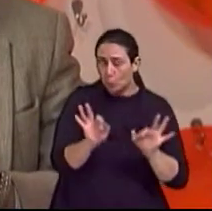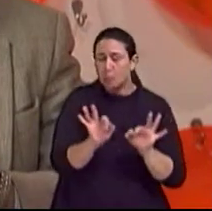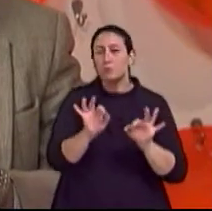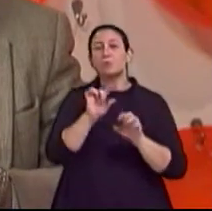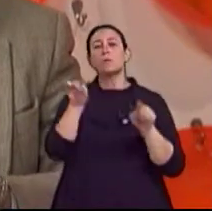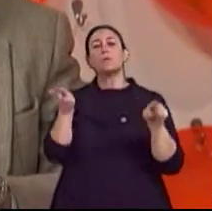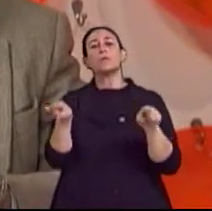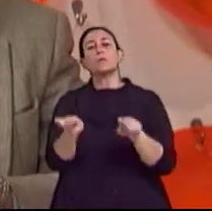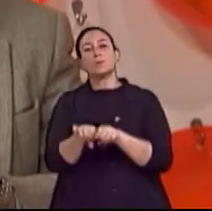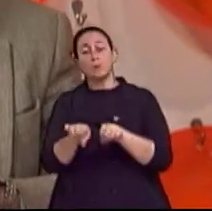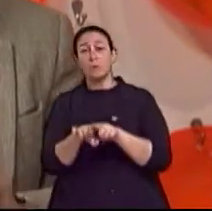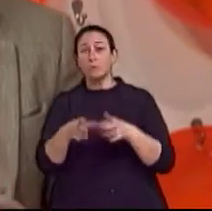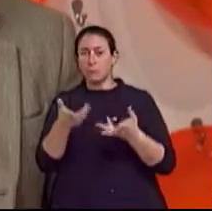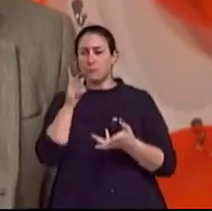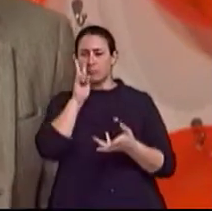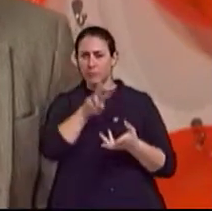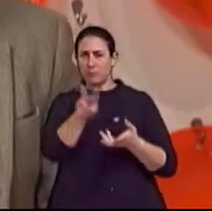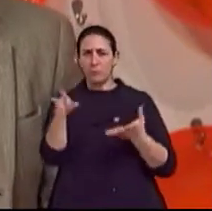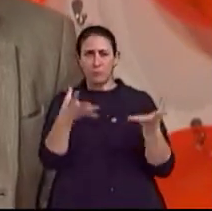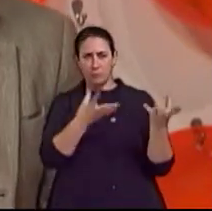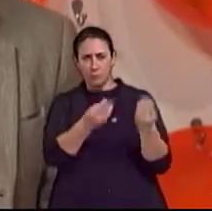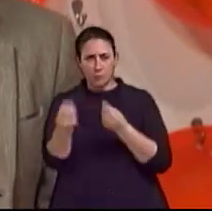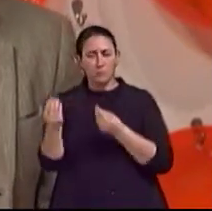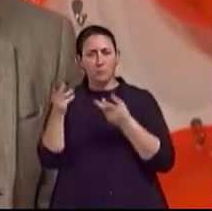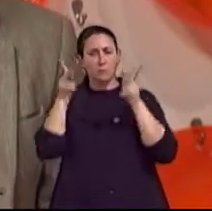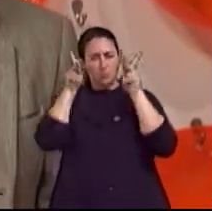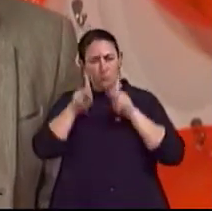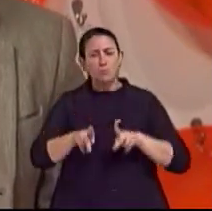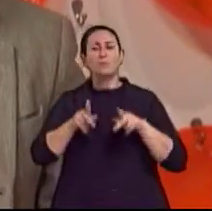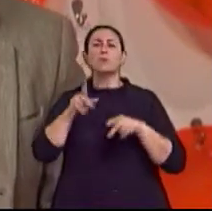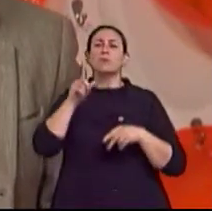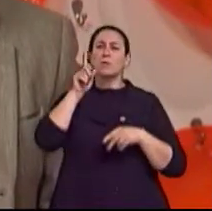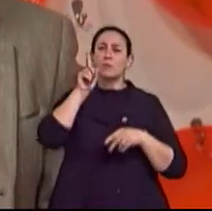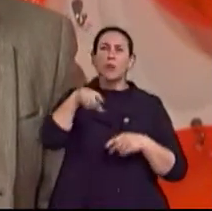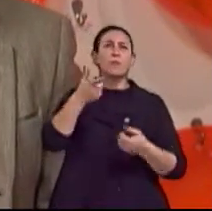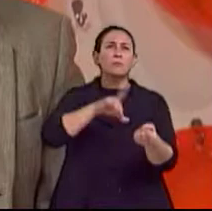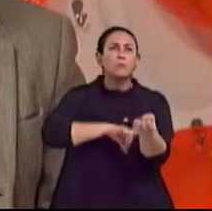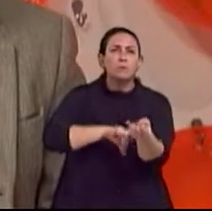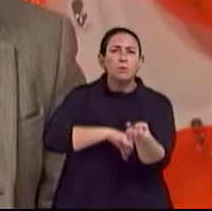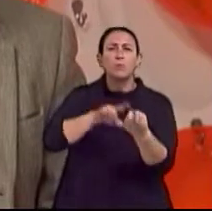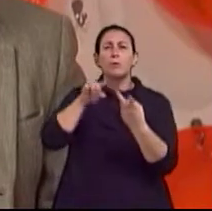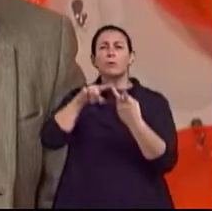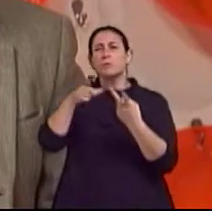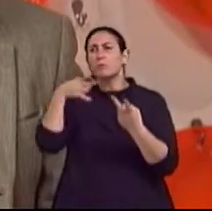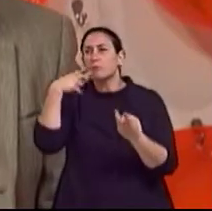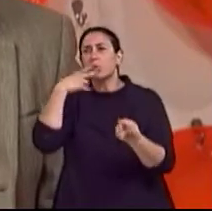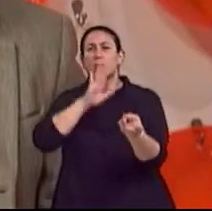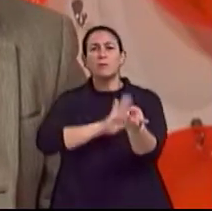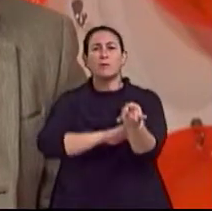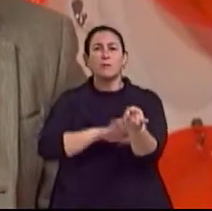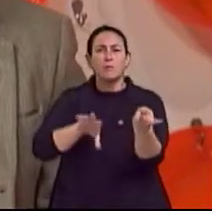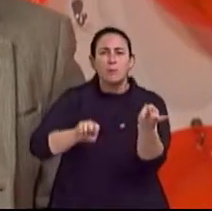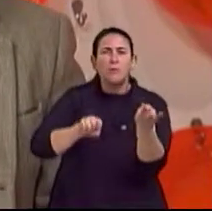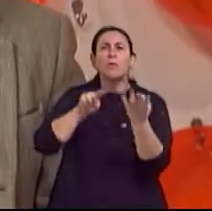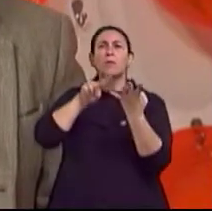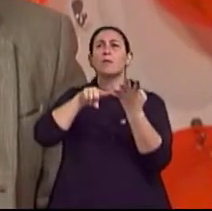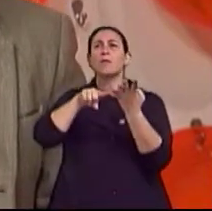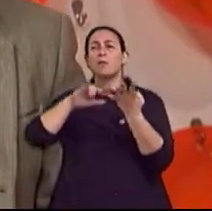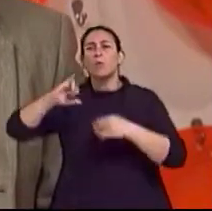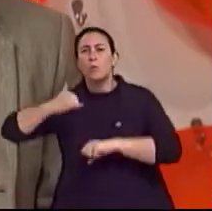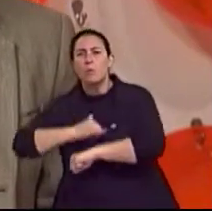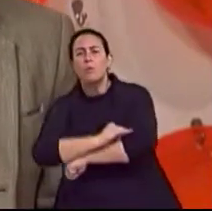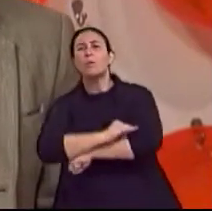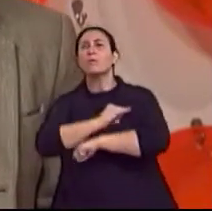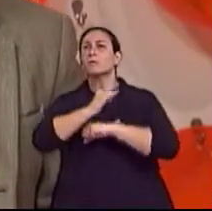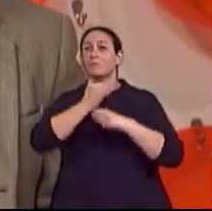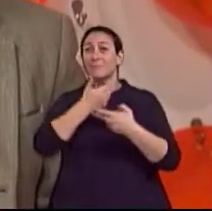alta frequência de fatores de risco cérebro-vasculares, hipertensão, diabetes, tabagismo, sedentarismo, obesidade, faz com que nós, no